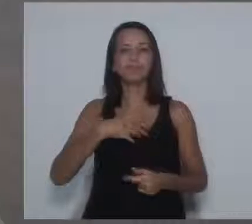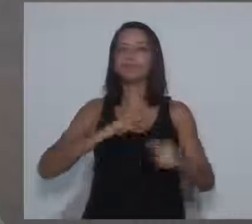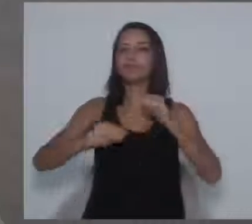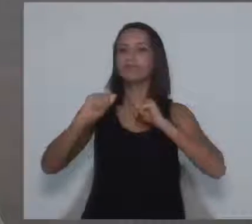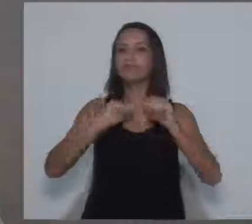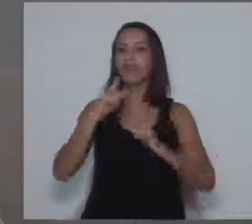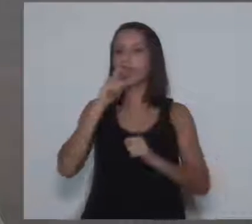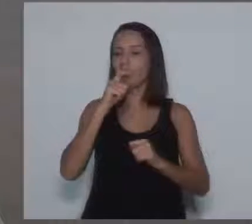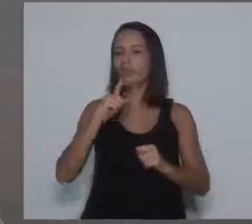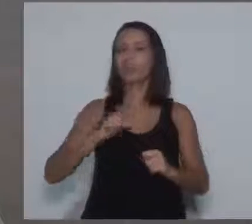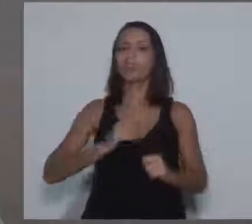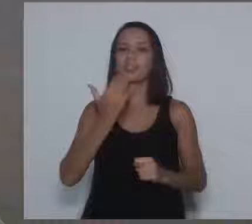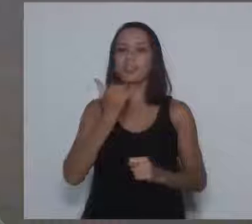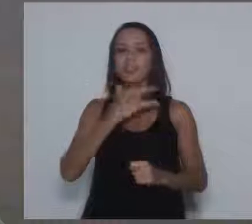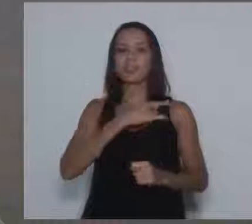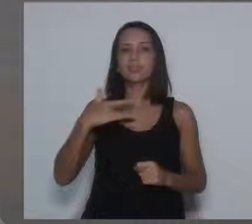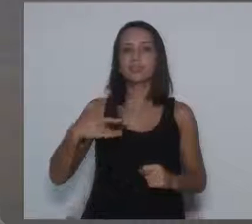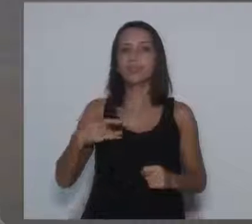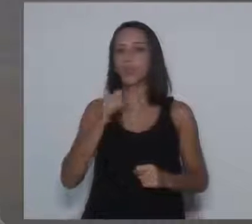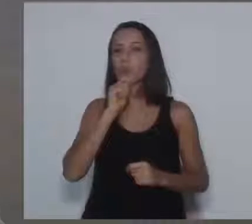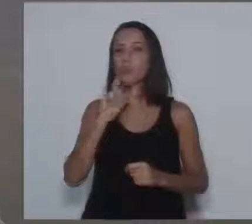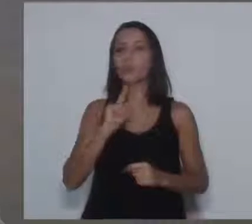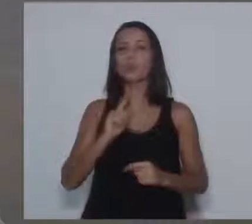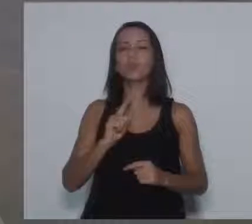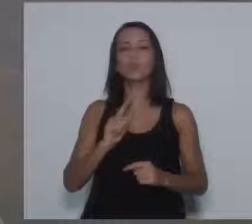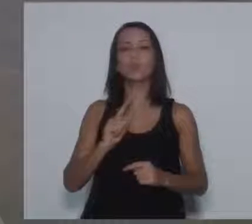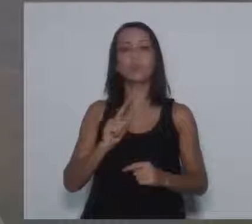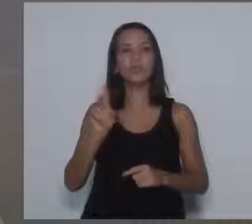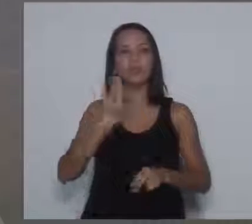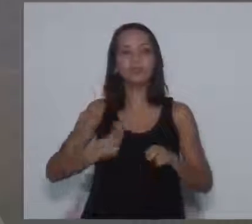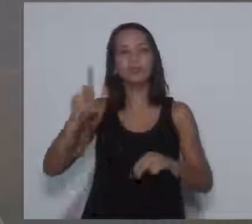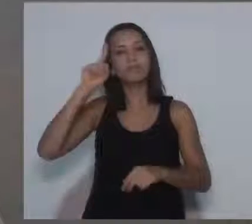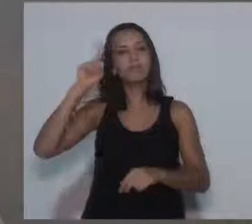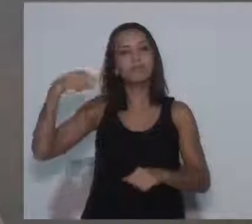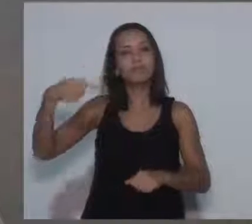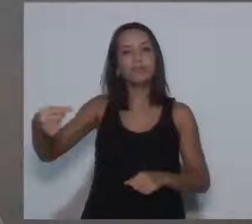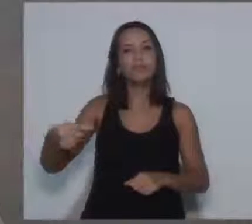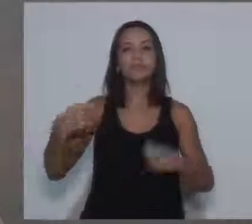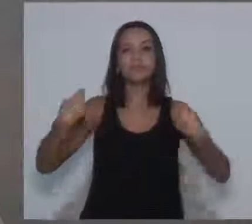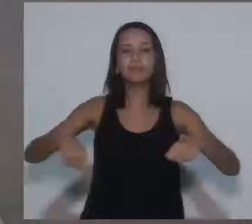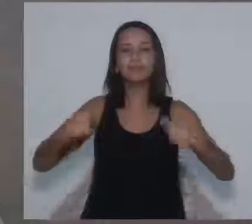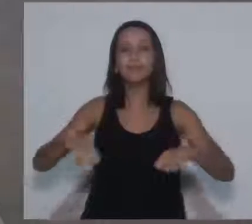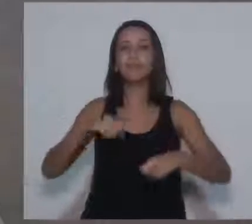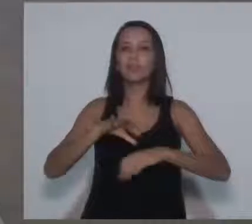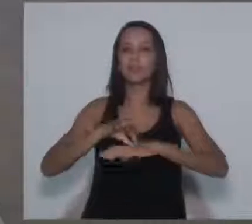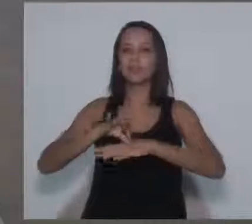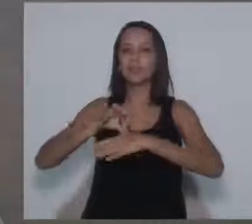ter uma refeição saudável, sem você ter que consumir todos os dias, necessariamente, a carne.